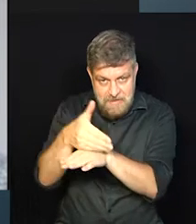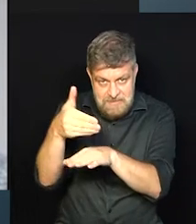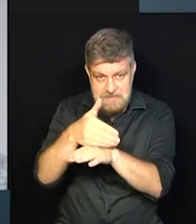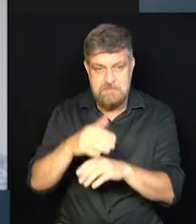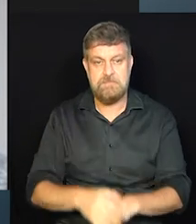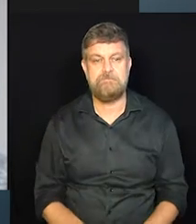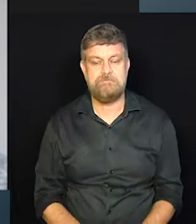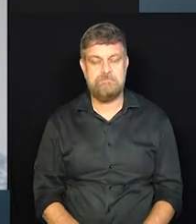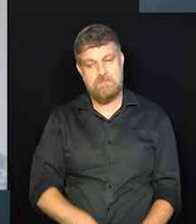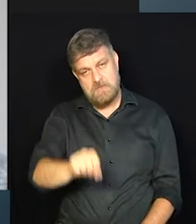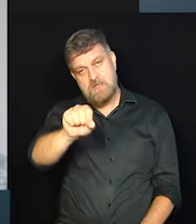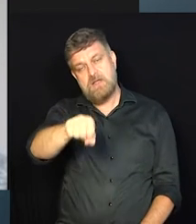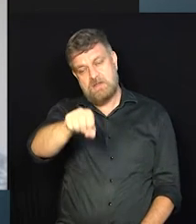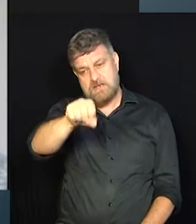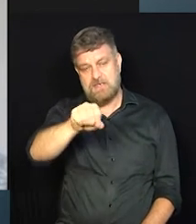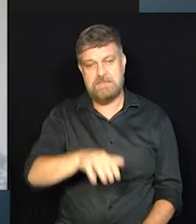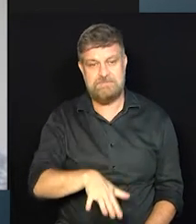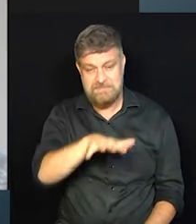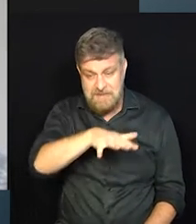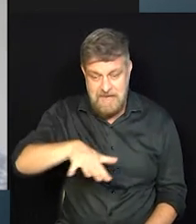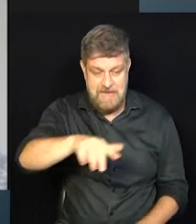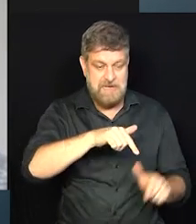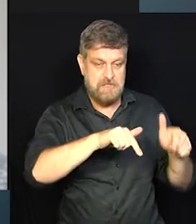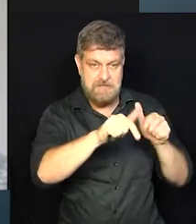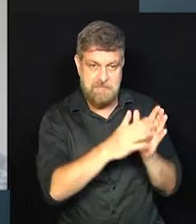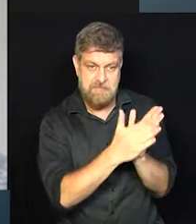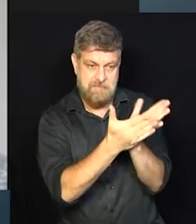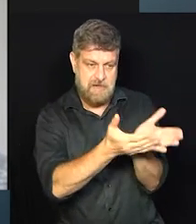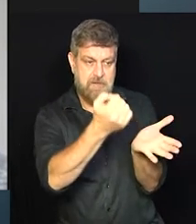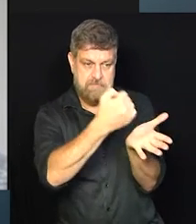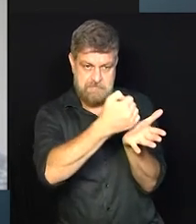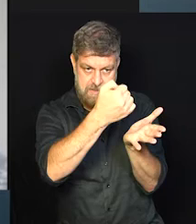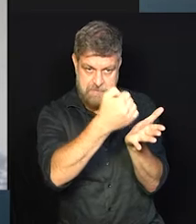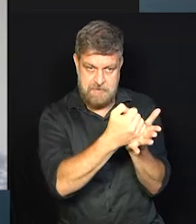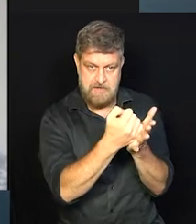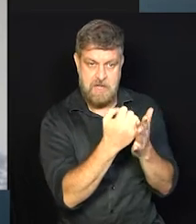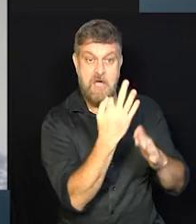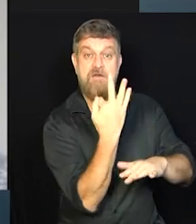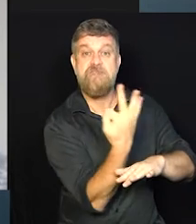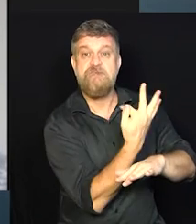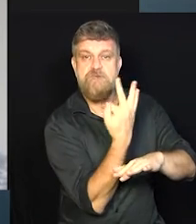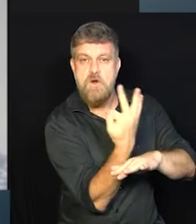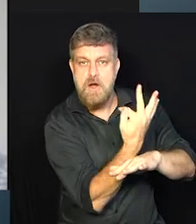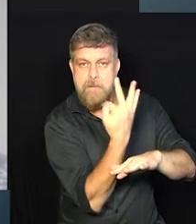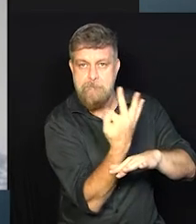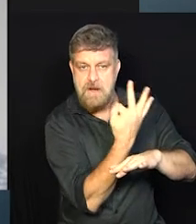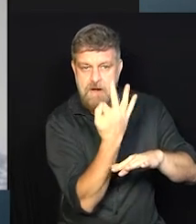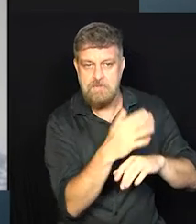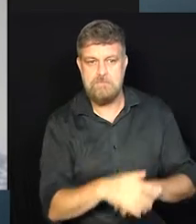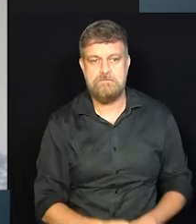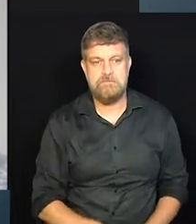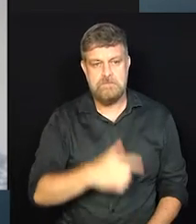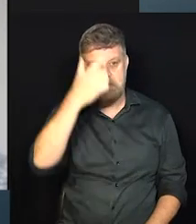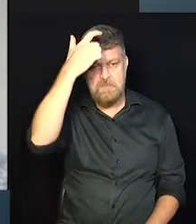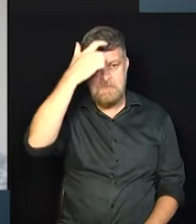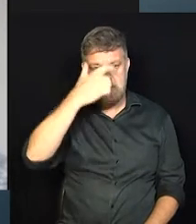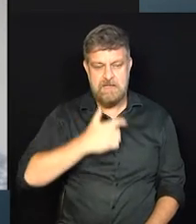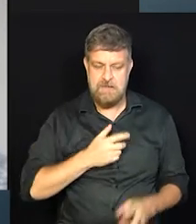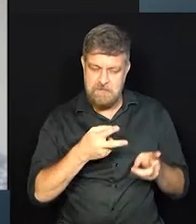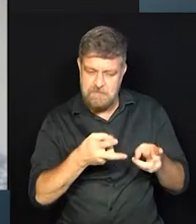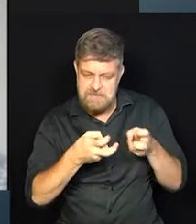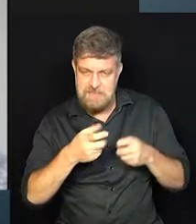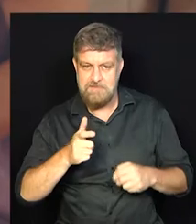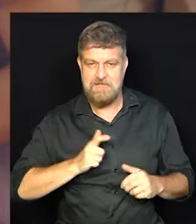É, o mercado de trabalho formal, hoje em dia, assim, na verdade, acredito que há muito tempo tem esse